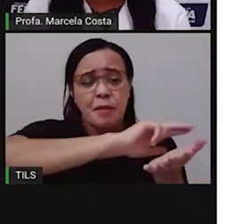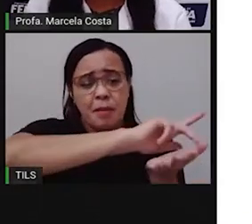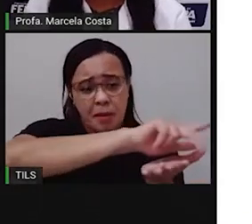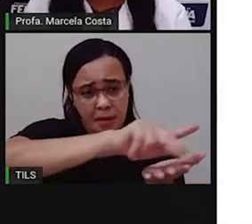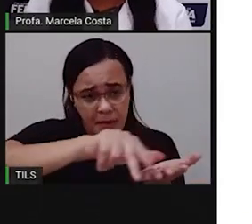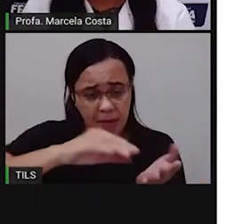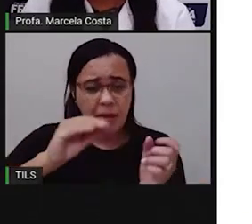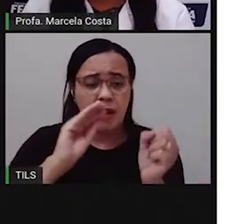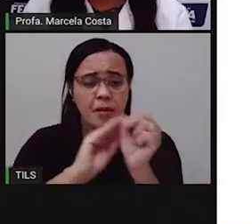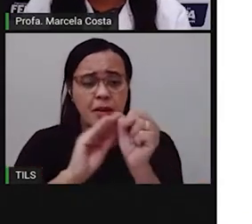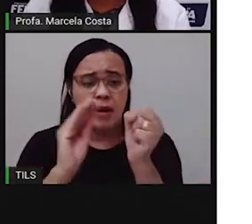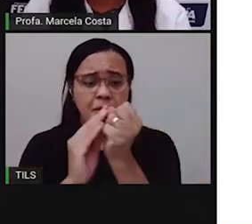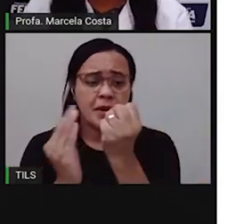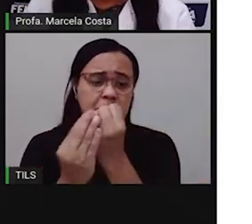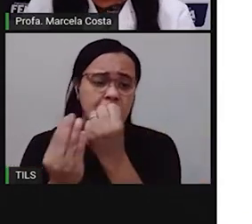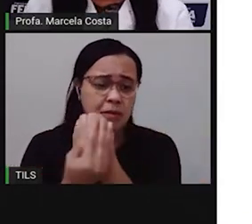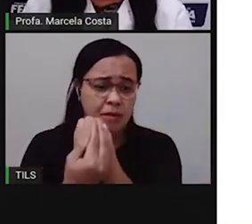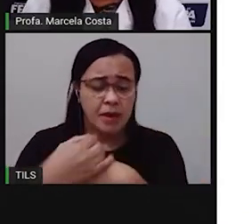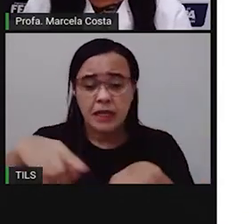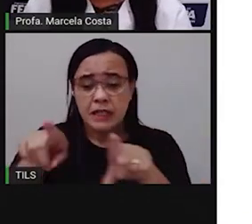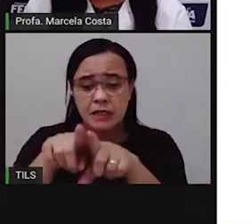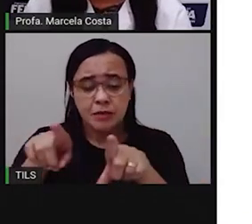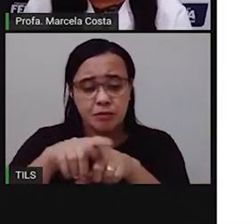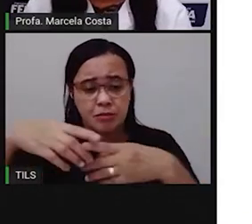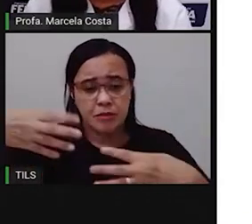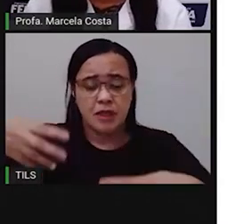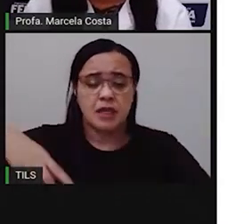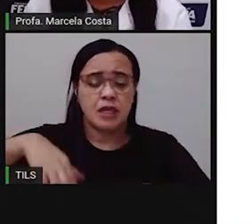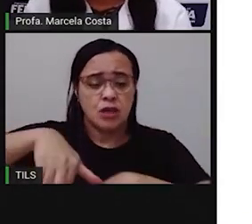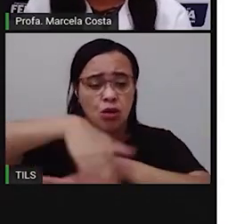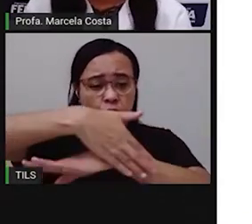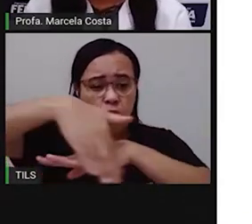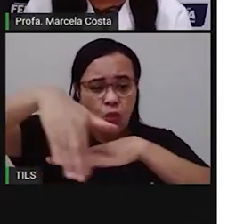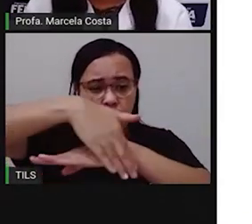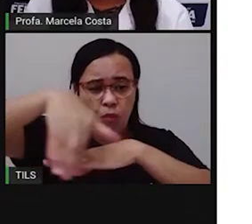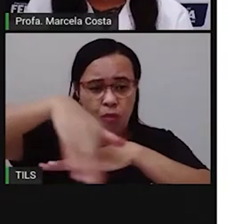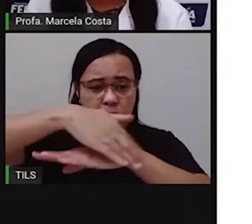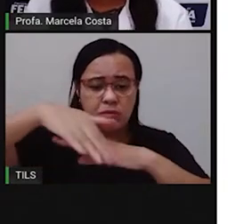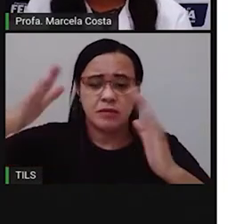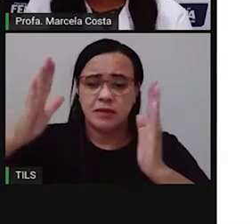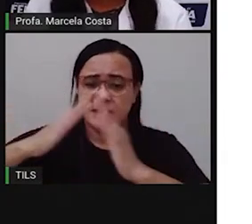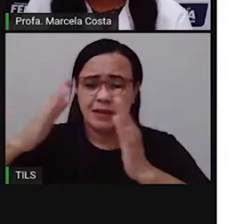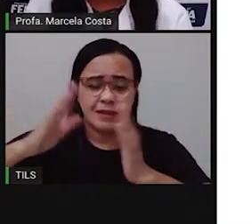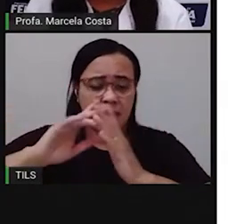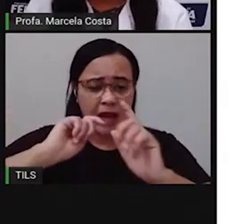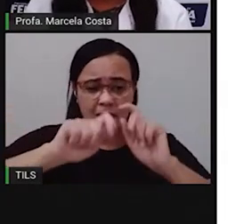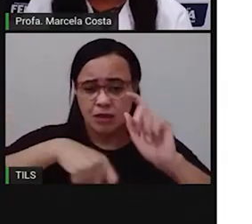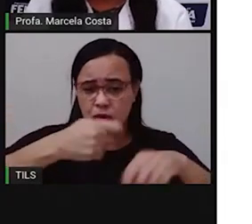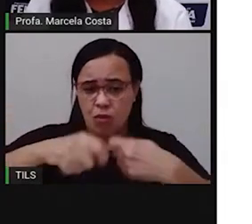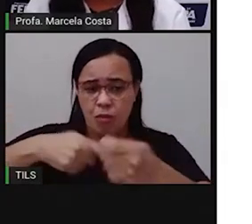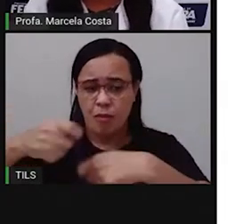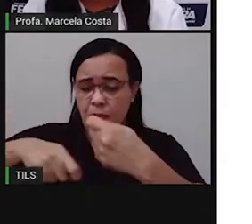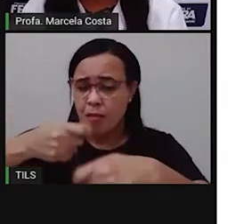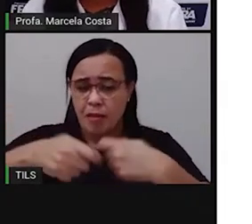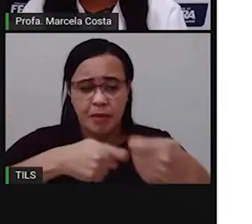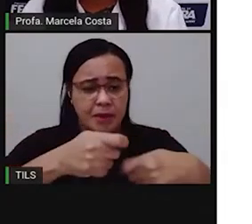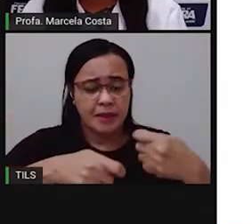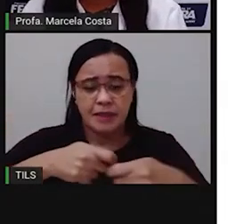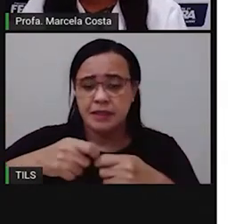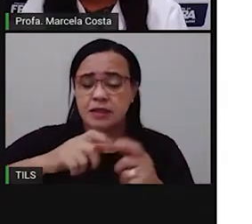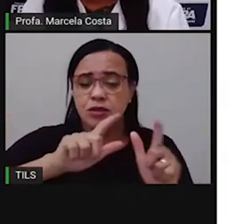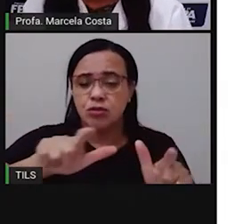nos bairros, tem ali as ruas, onde tem as casas, os comércios, né? Os ambientes de